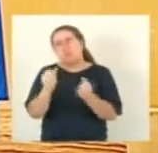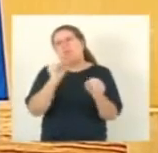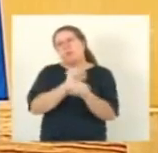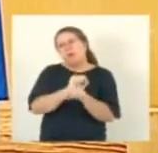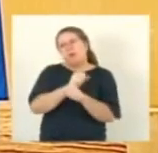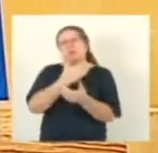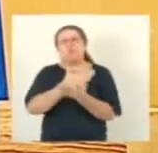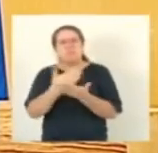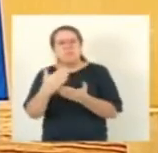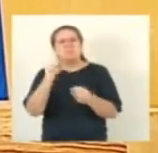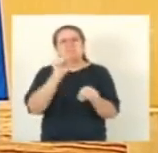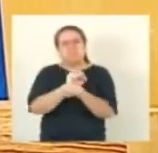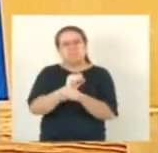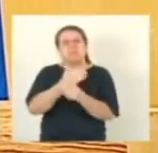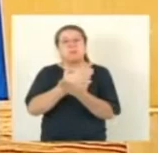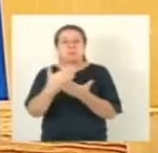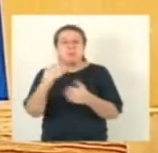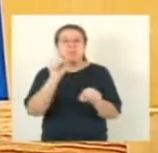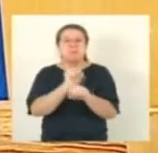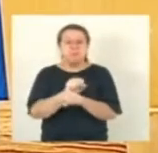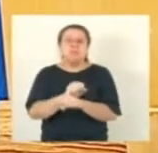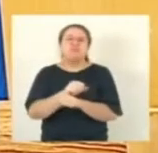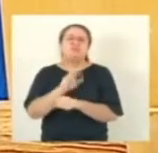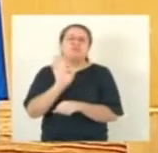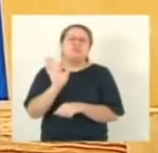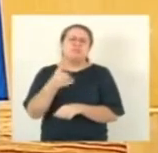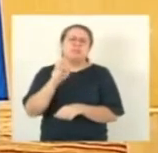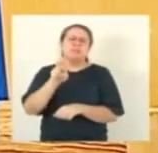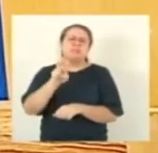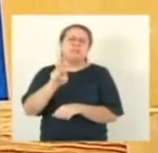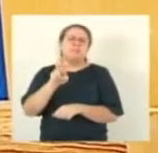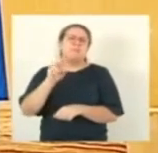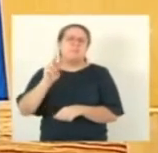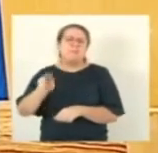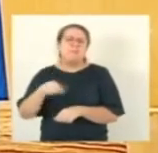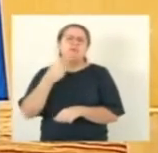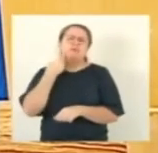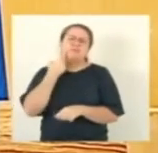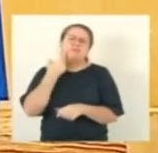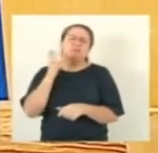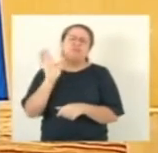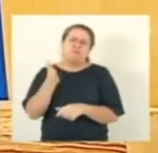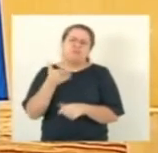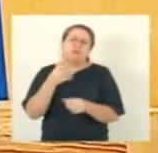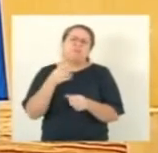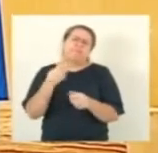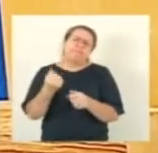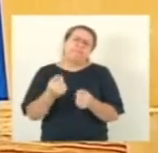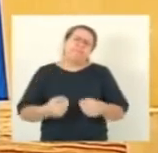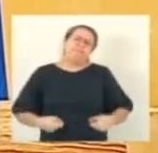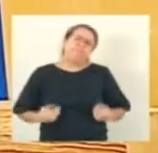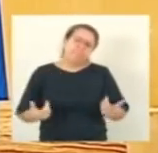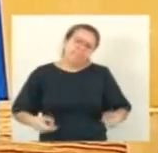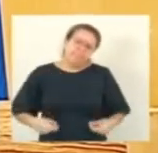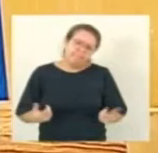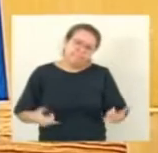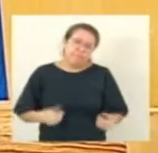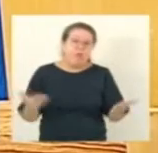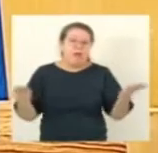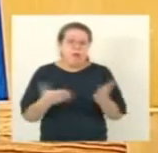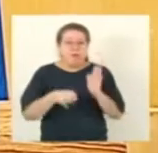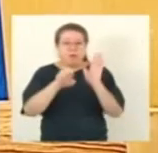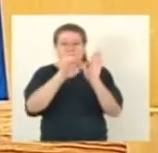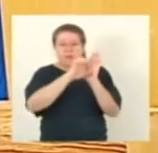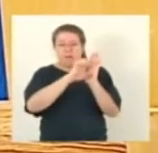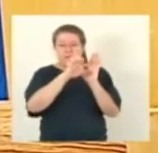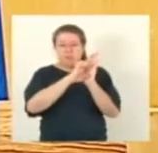e param, já foram gastos mais de 5 milhões naquilo. Agora, recentemente, parece-me que houve um edital do governo